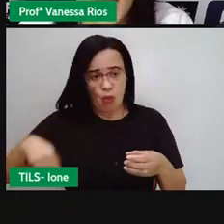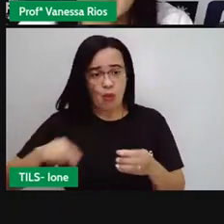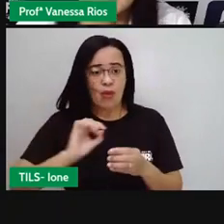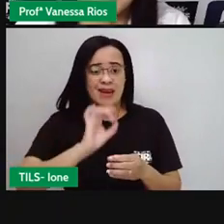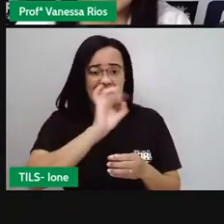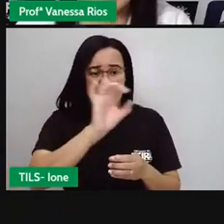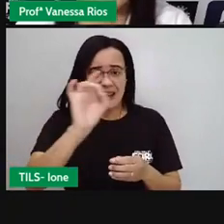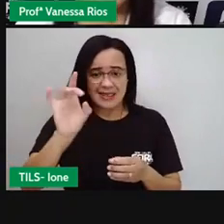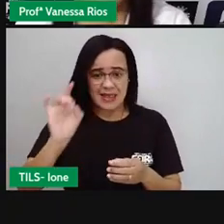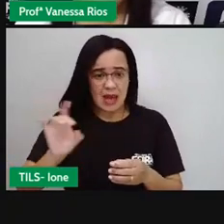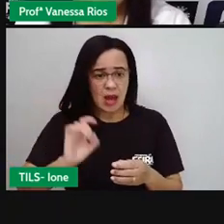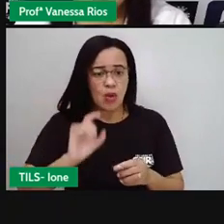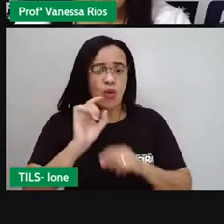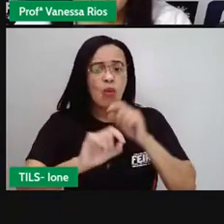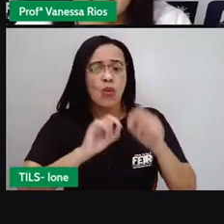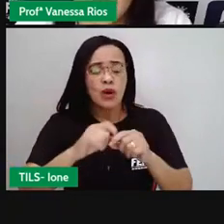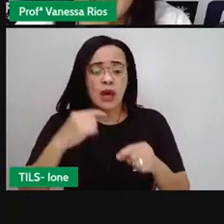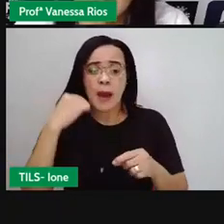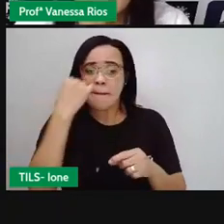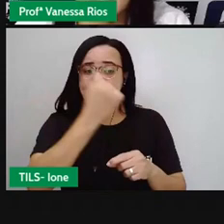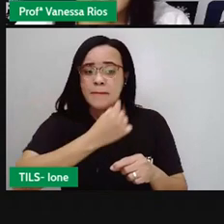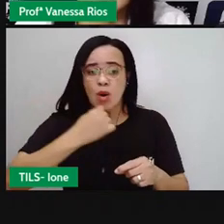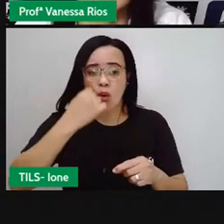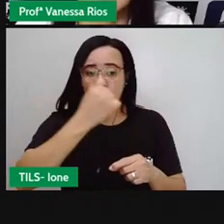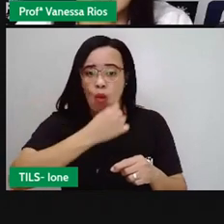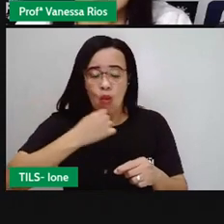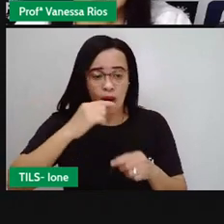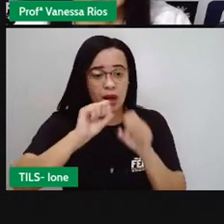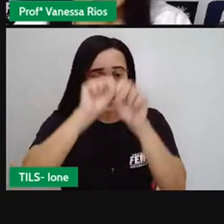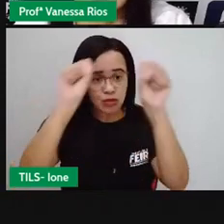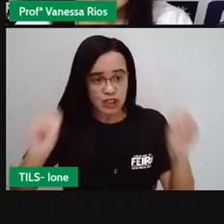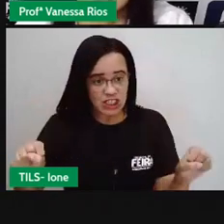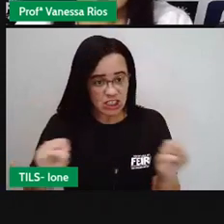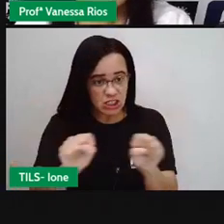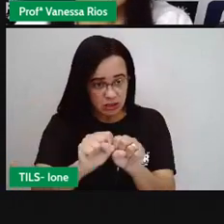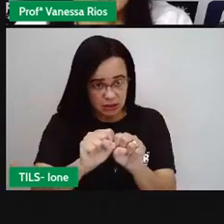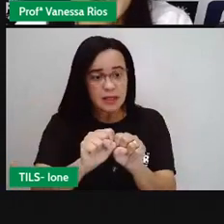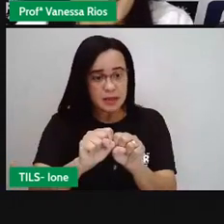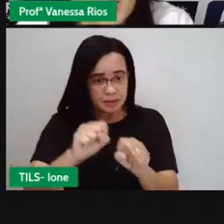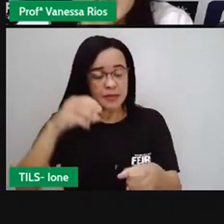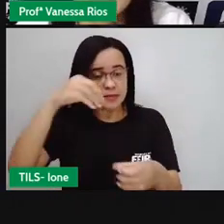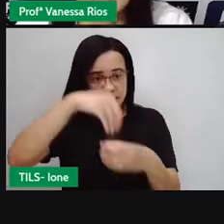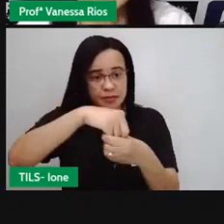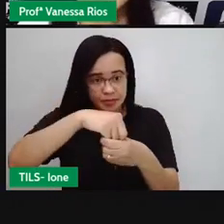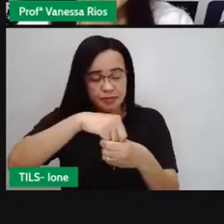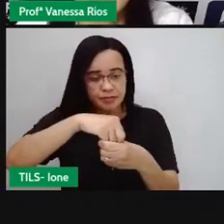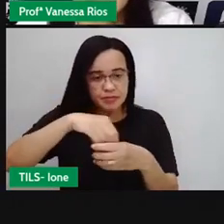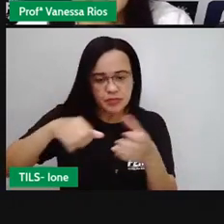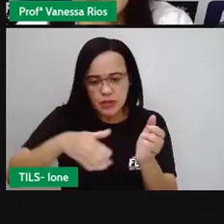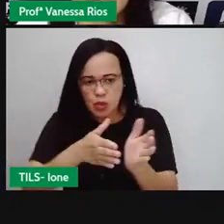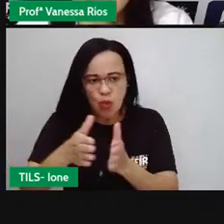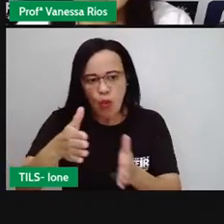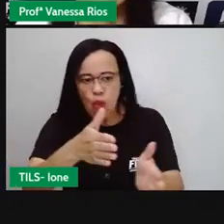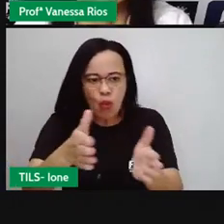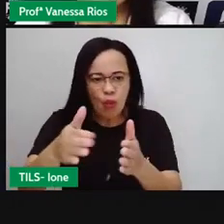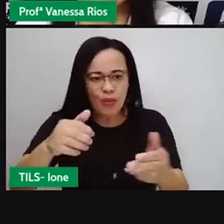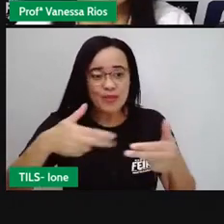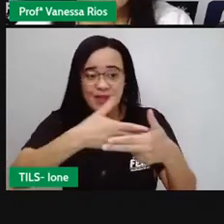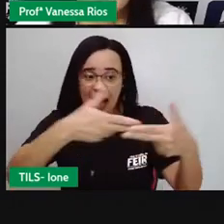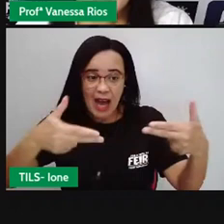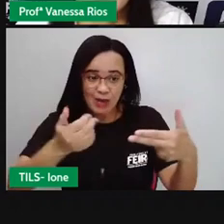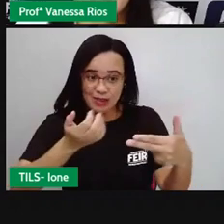boca, que passa aí pelo primeiro processo, né? desse longo caminho que o alimento percove.